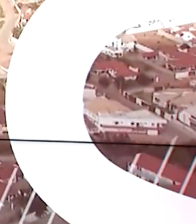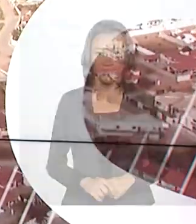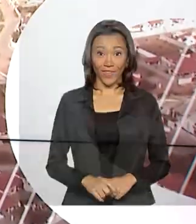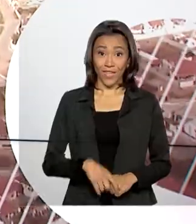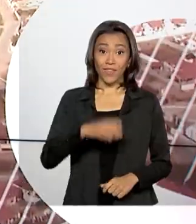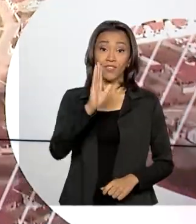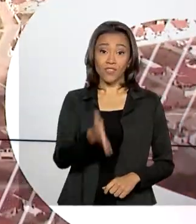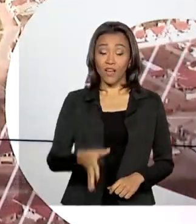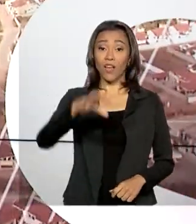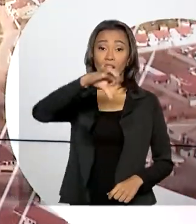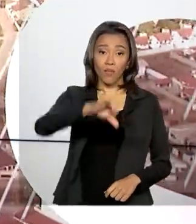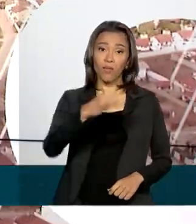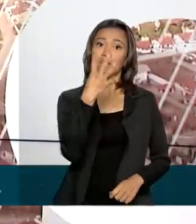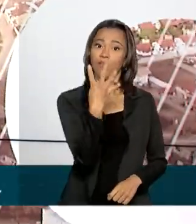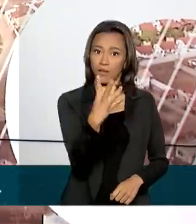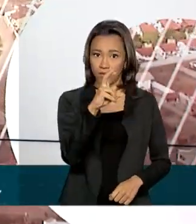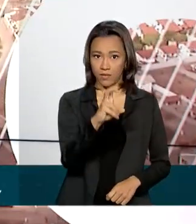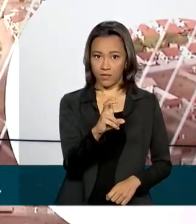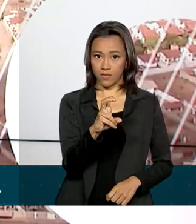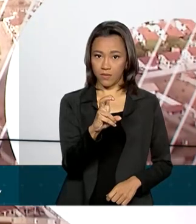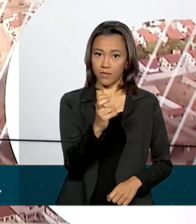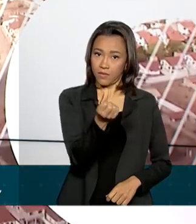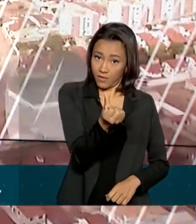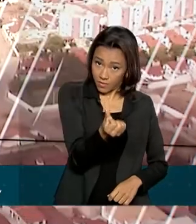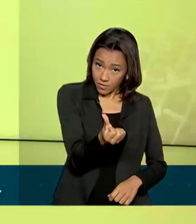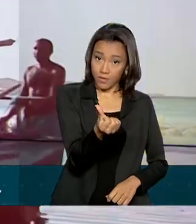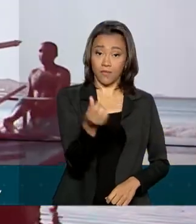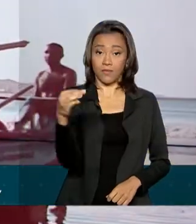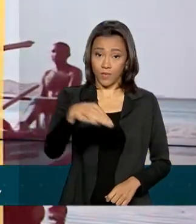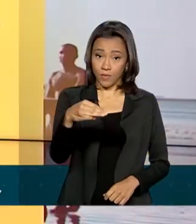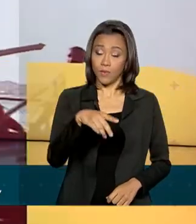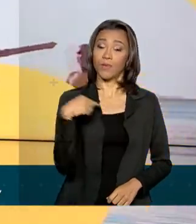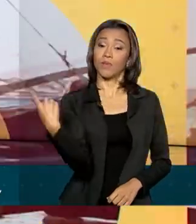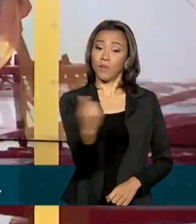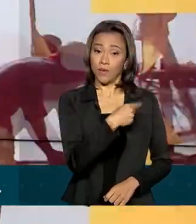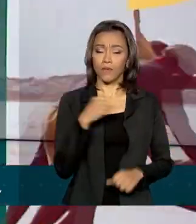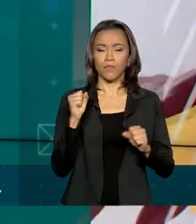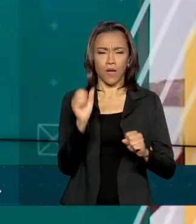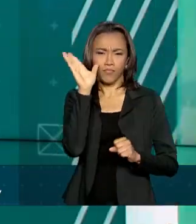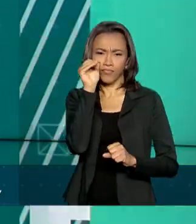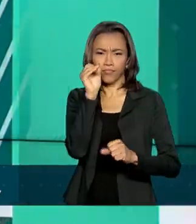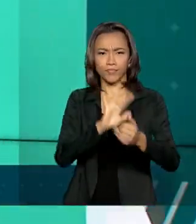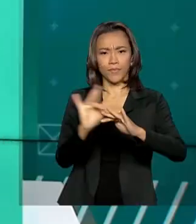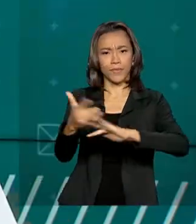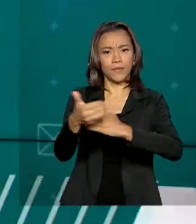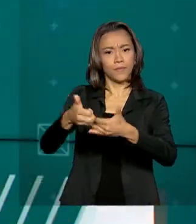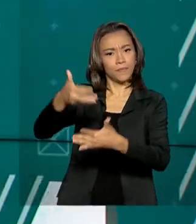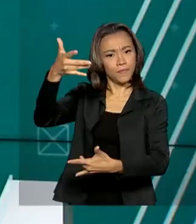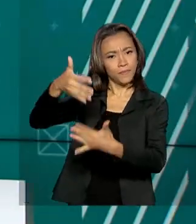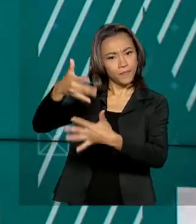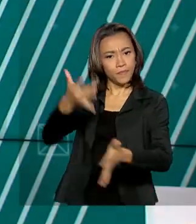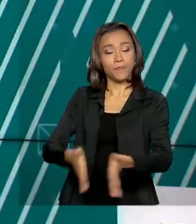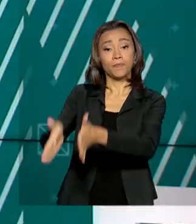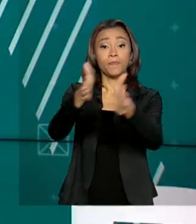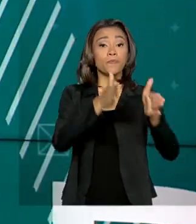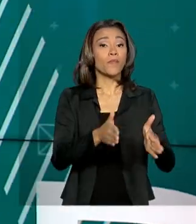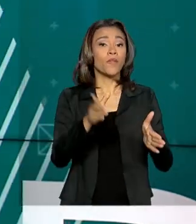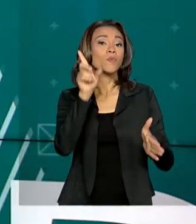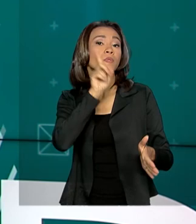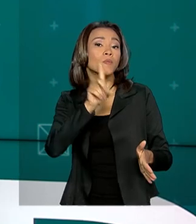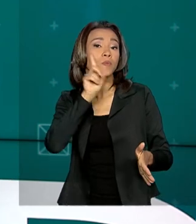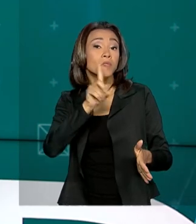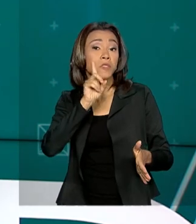São 9 horas e 46 minutos. Estamos ao vivo também pelas redes sociais. Os Estados Unidos